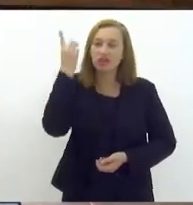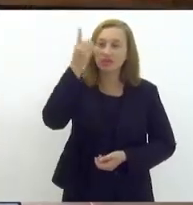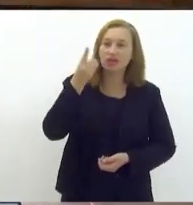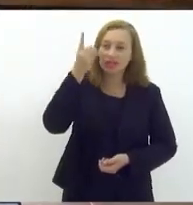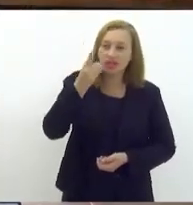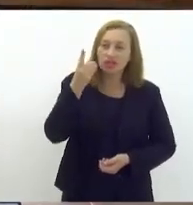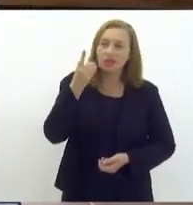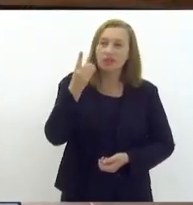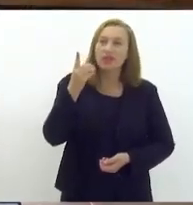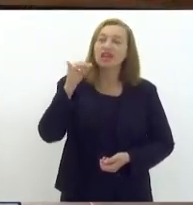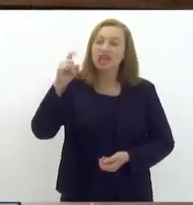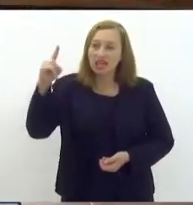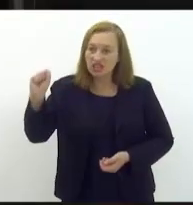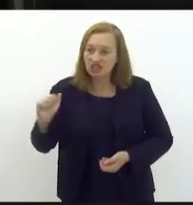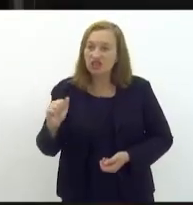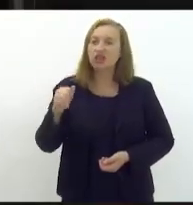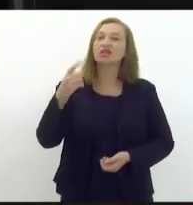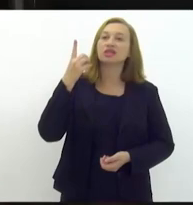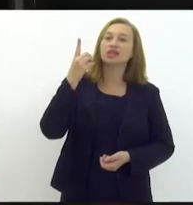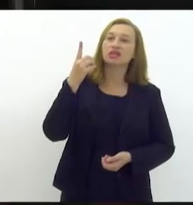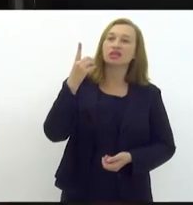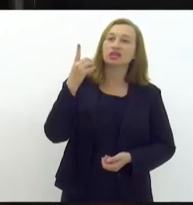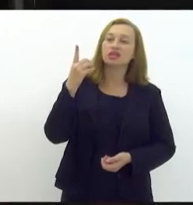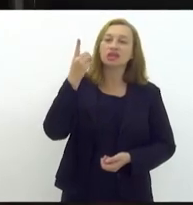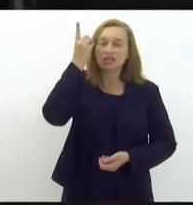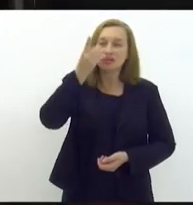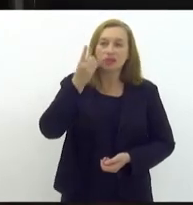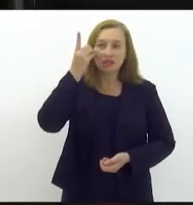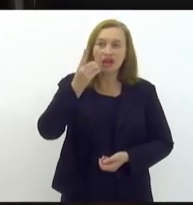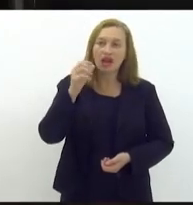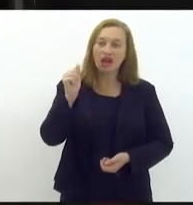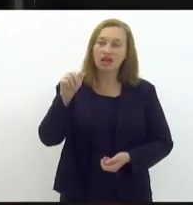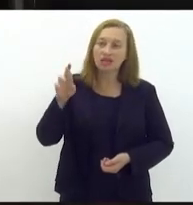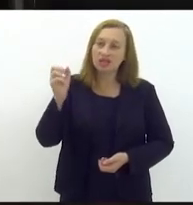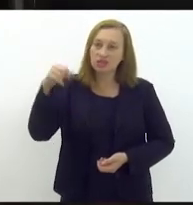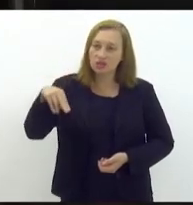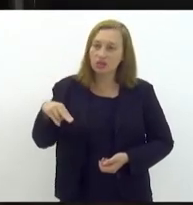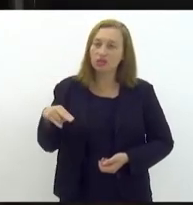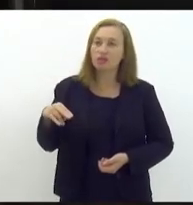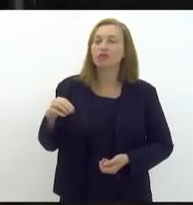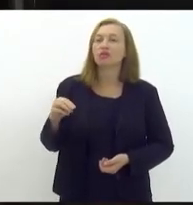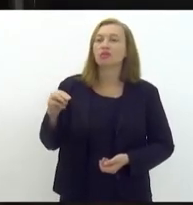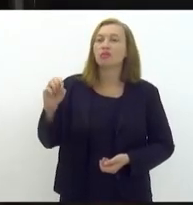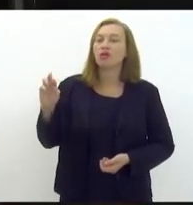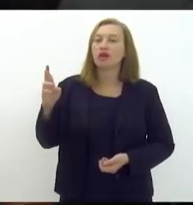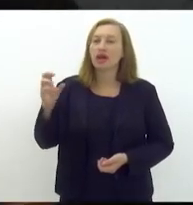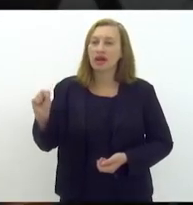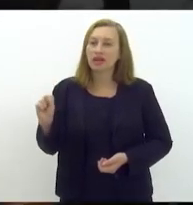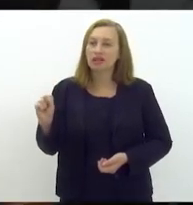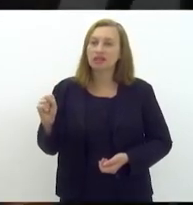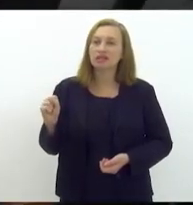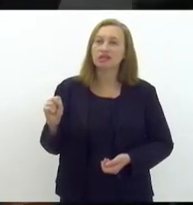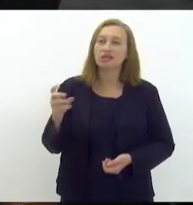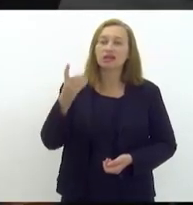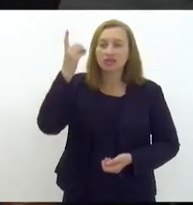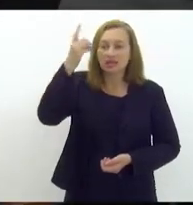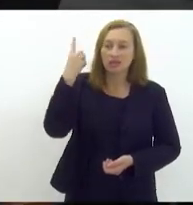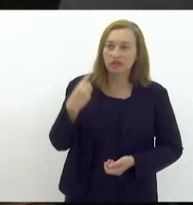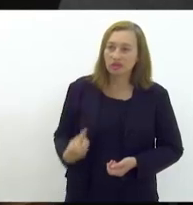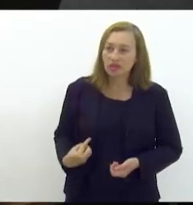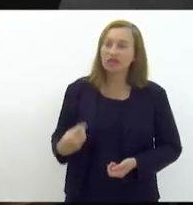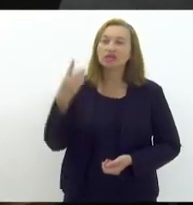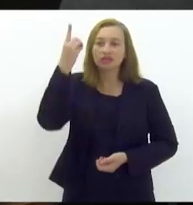Índia Armelal, e deputado Anderson Moraes. Deputada Dani